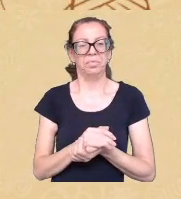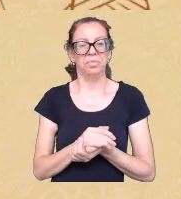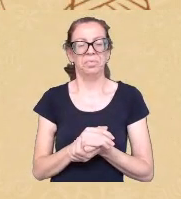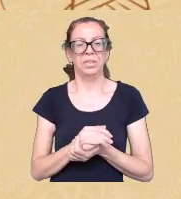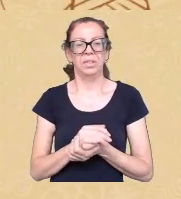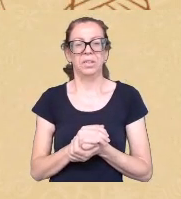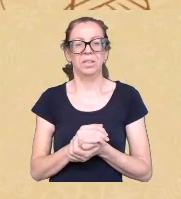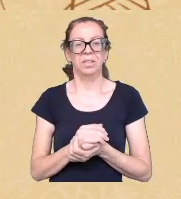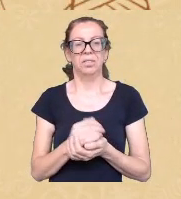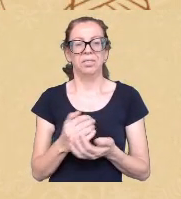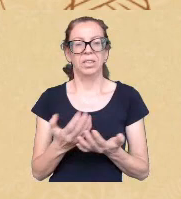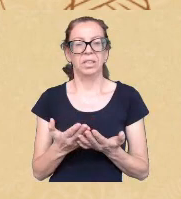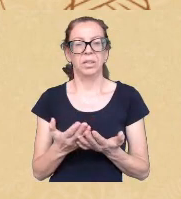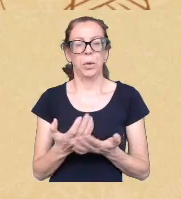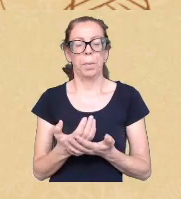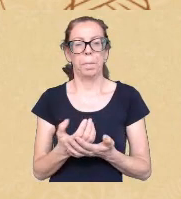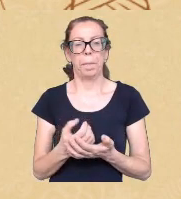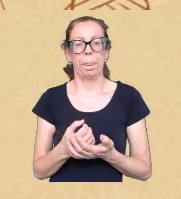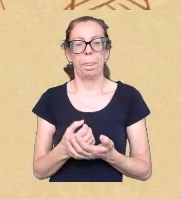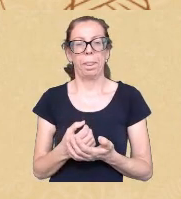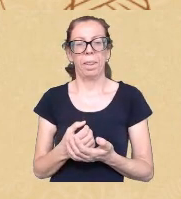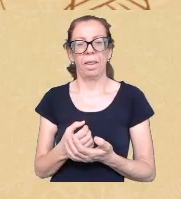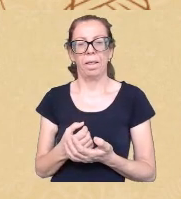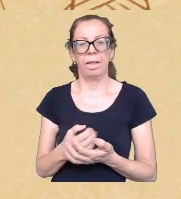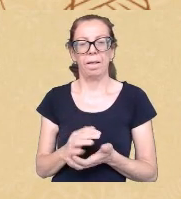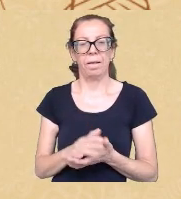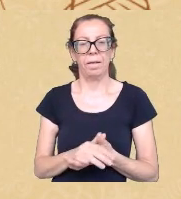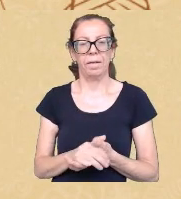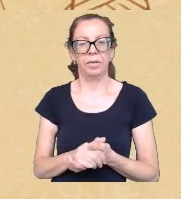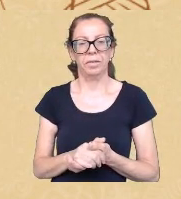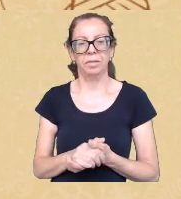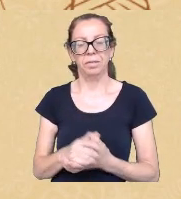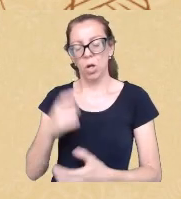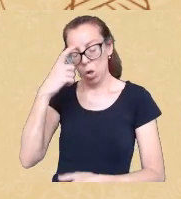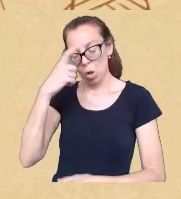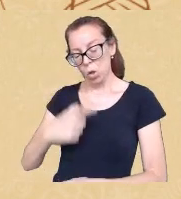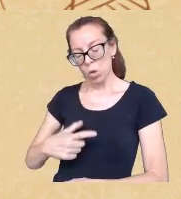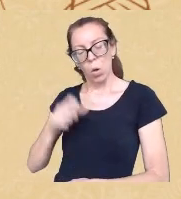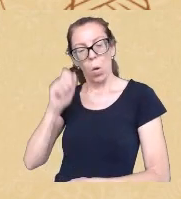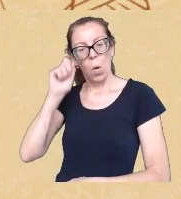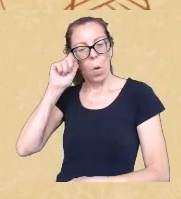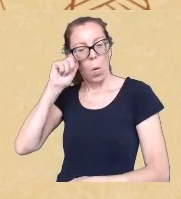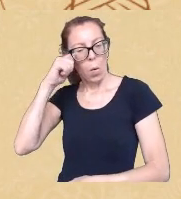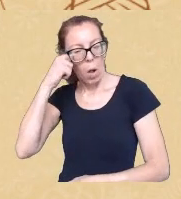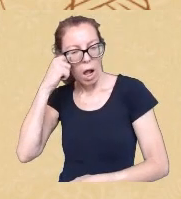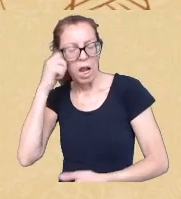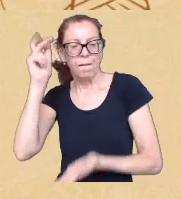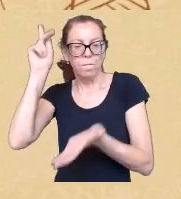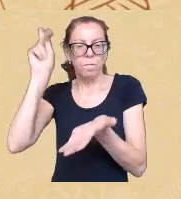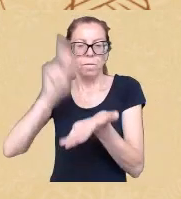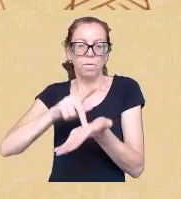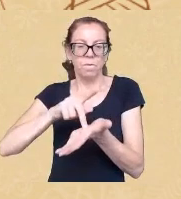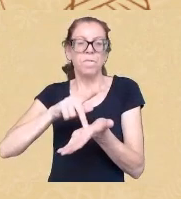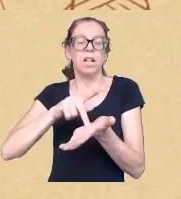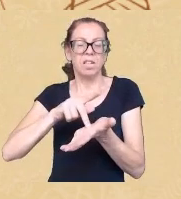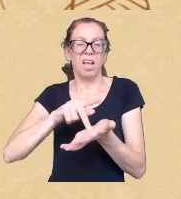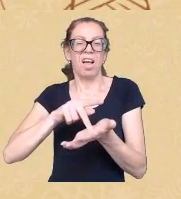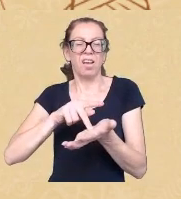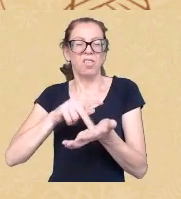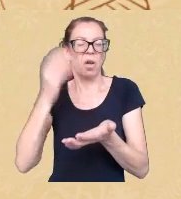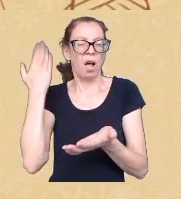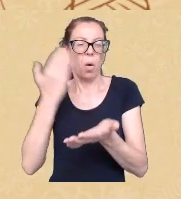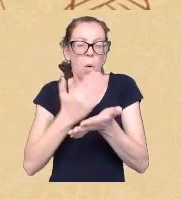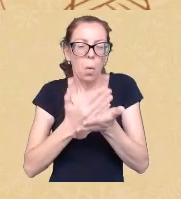sou uma e aí minhas brincadeiras eu sou uma negrinha típica eu comecei a fazer terapia muito cedo